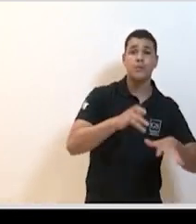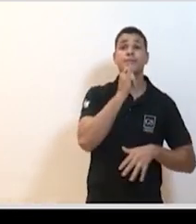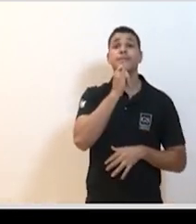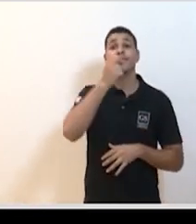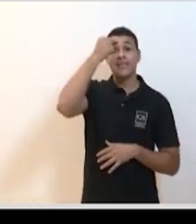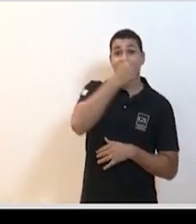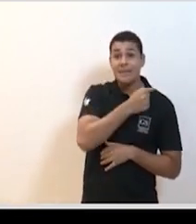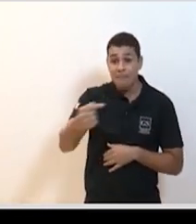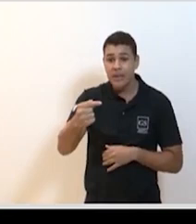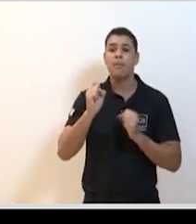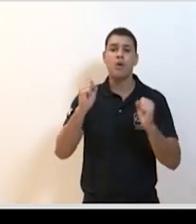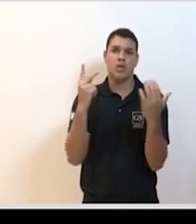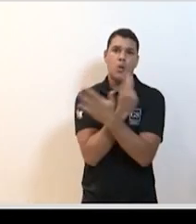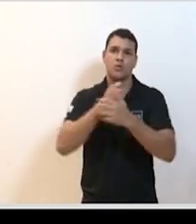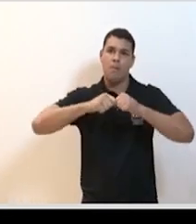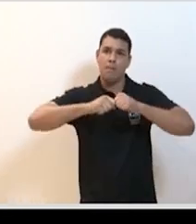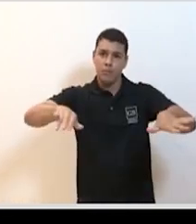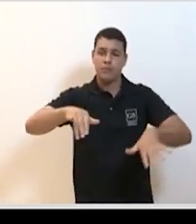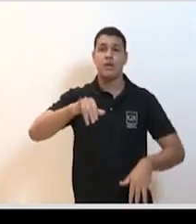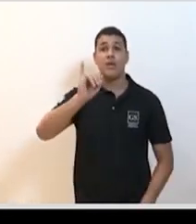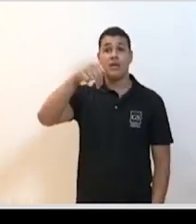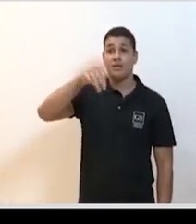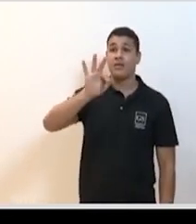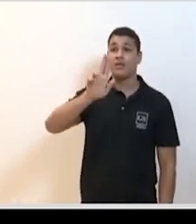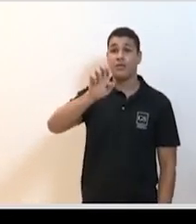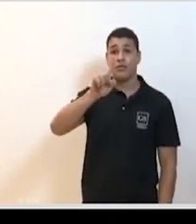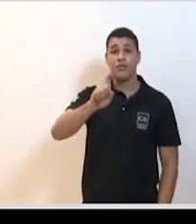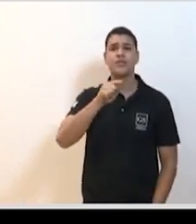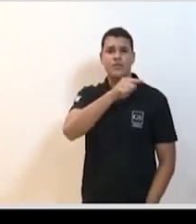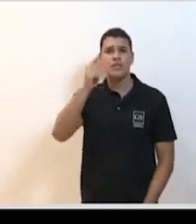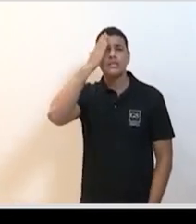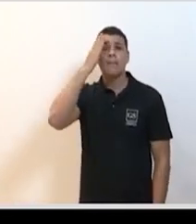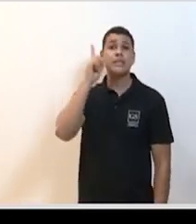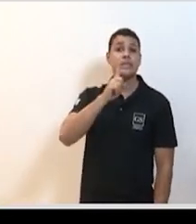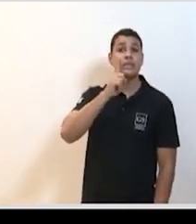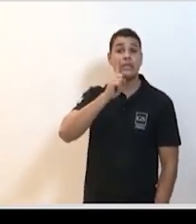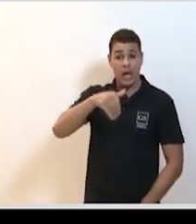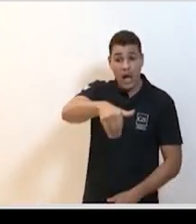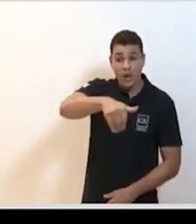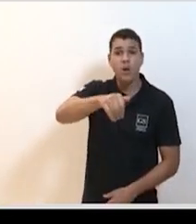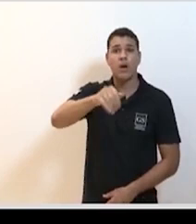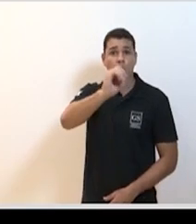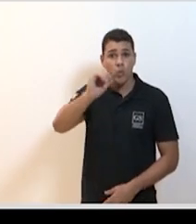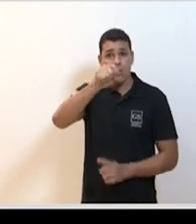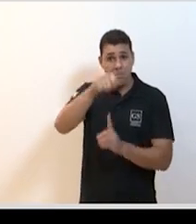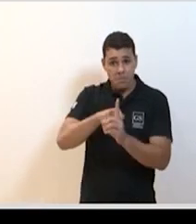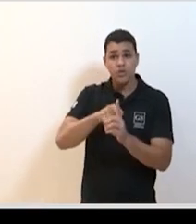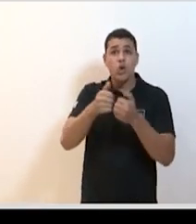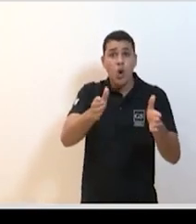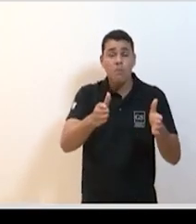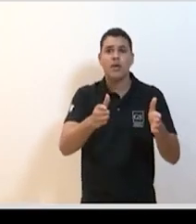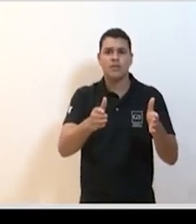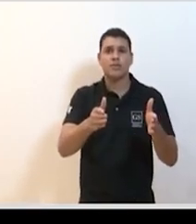epidemiológicas que são importantes com influenza. Todo mundo sabe que nos Estados Unidos vai começar um ciclo de influenza em outubro e ele vai terminar em